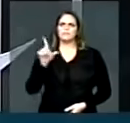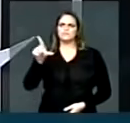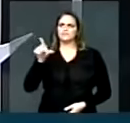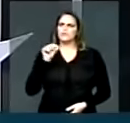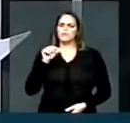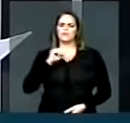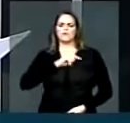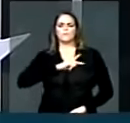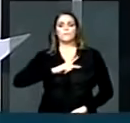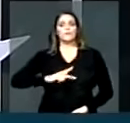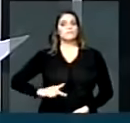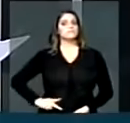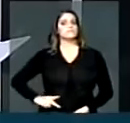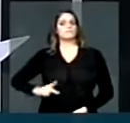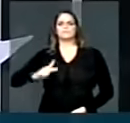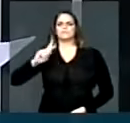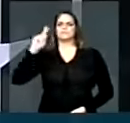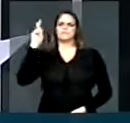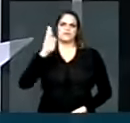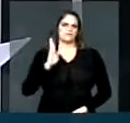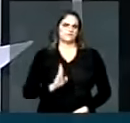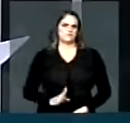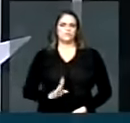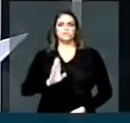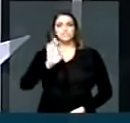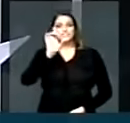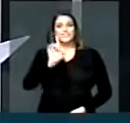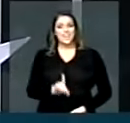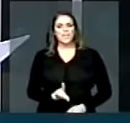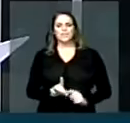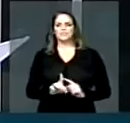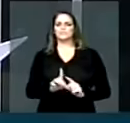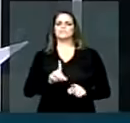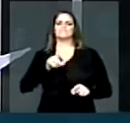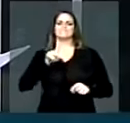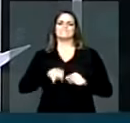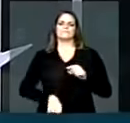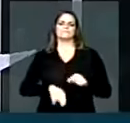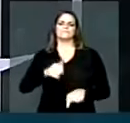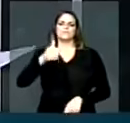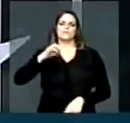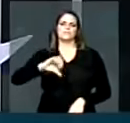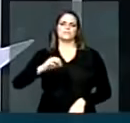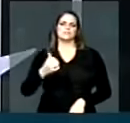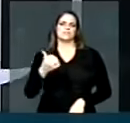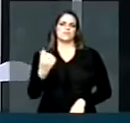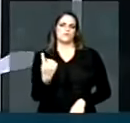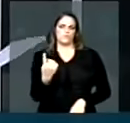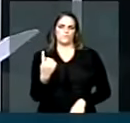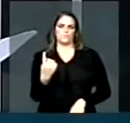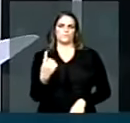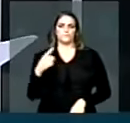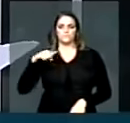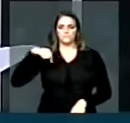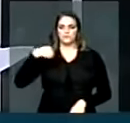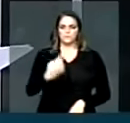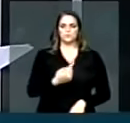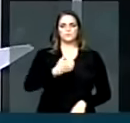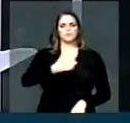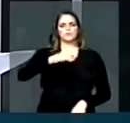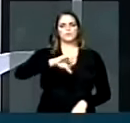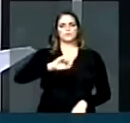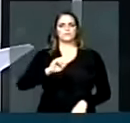representante máximo de direito este, negado desde 1961. Em 83, o